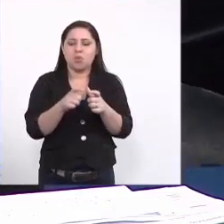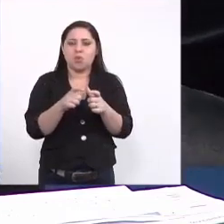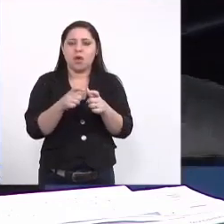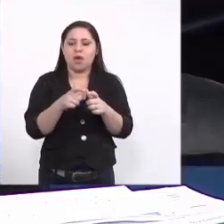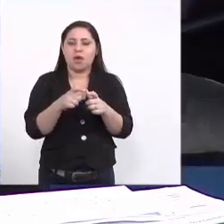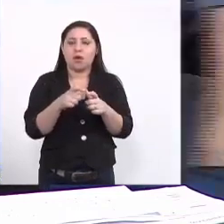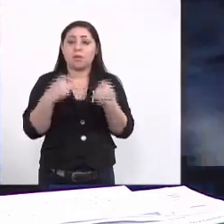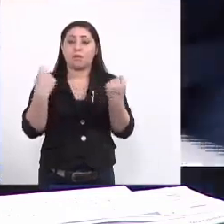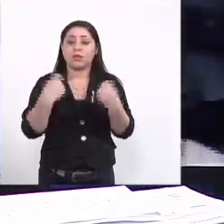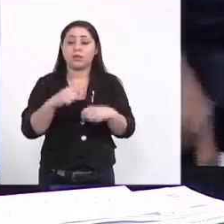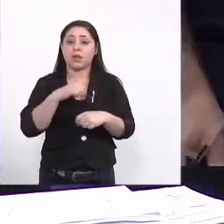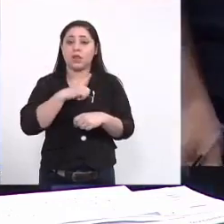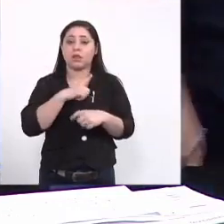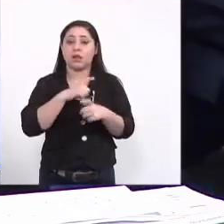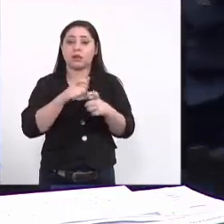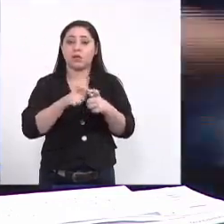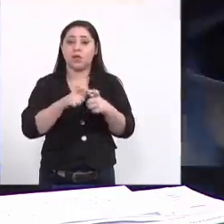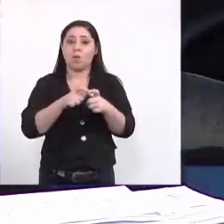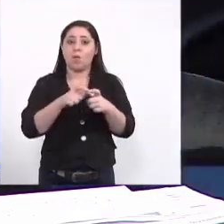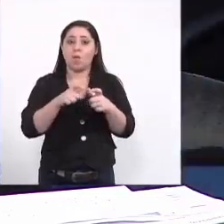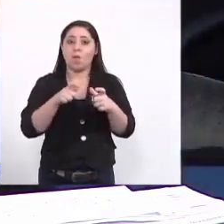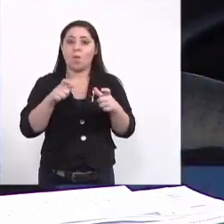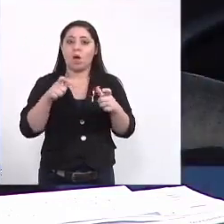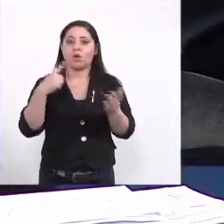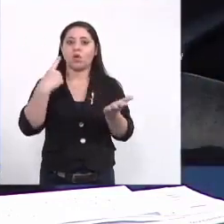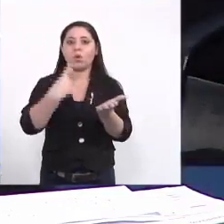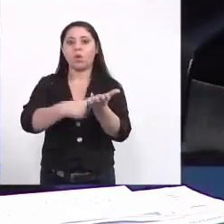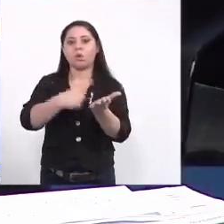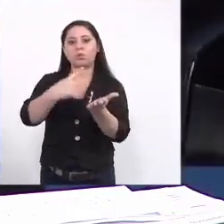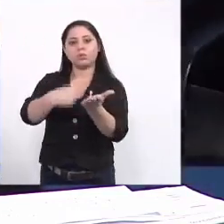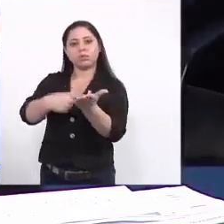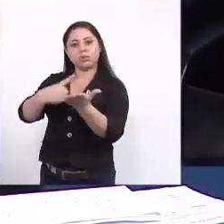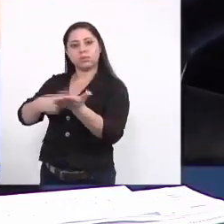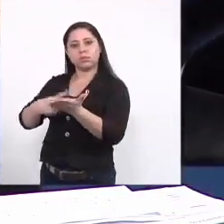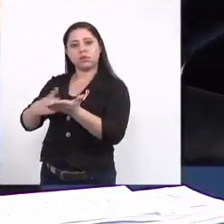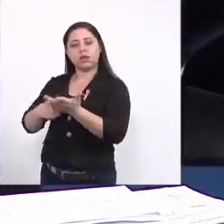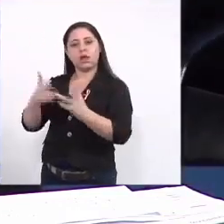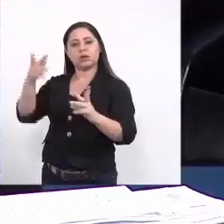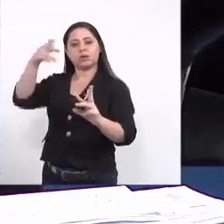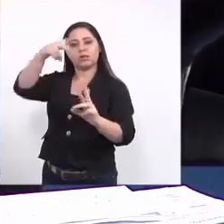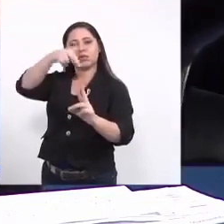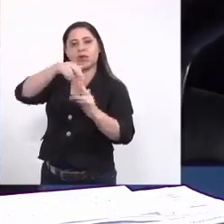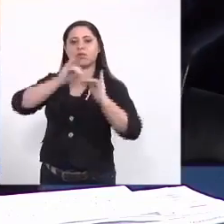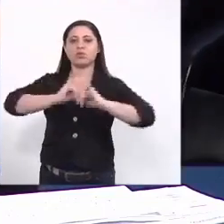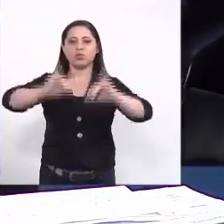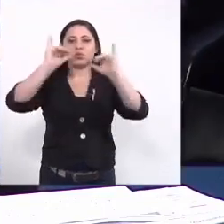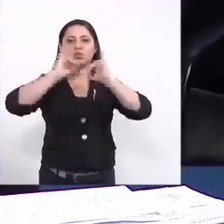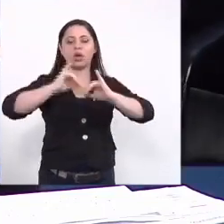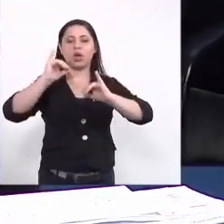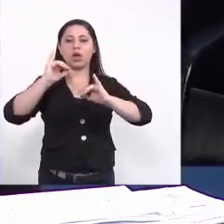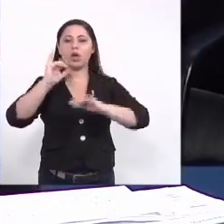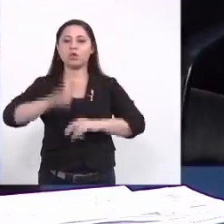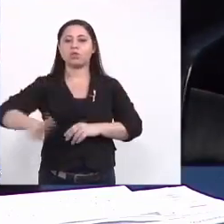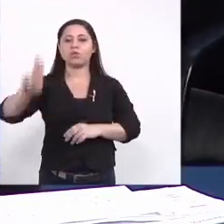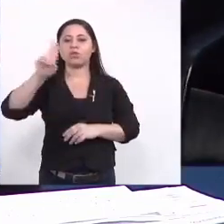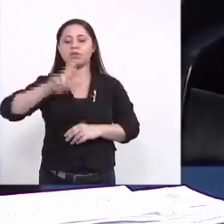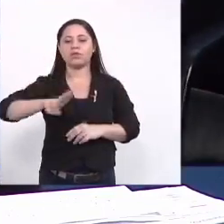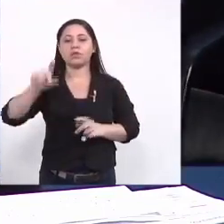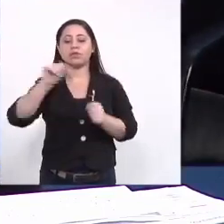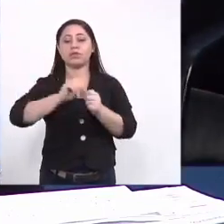que ter quantidade volumes esse comprometimento das divulgações as universidades